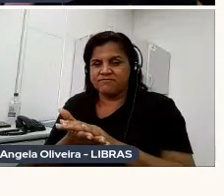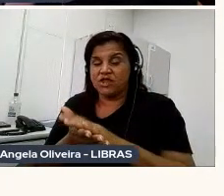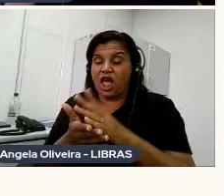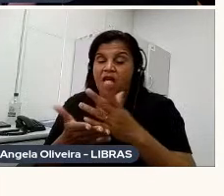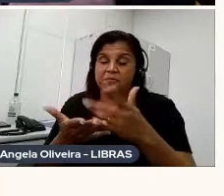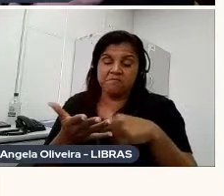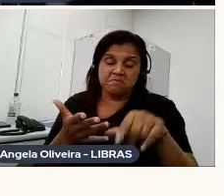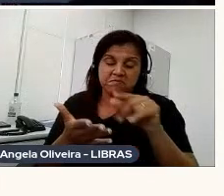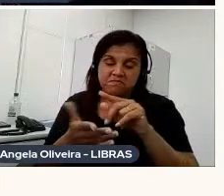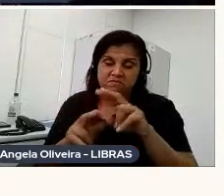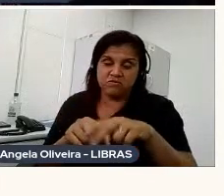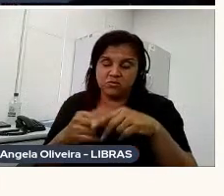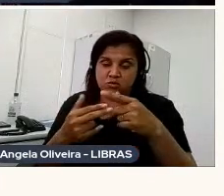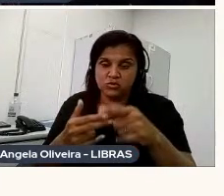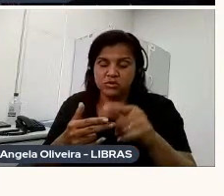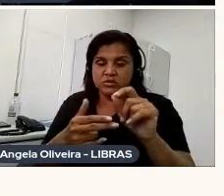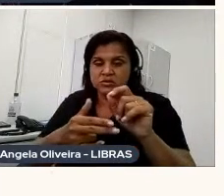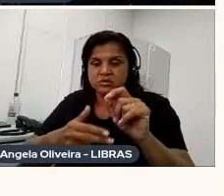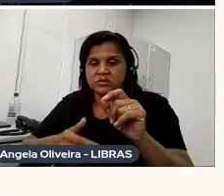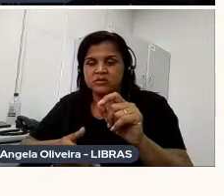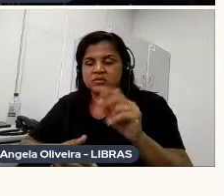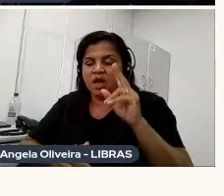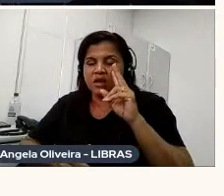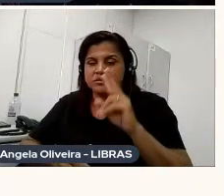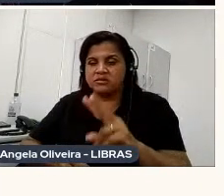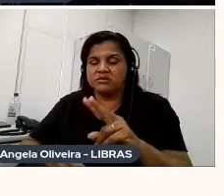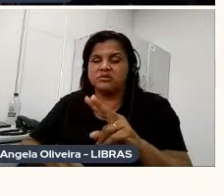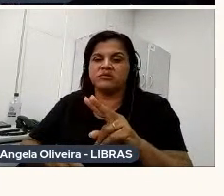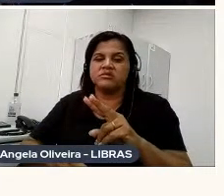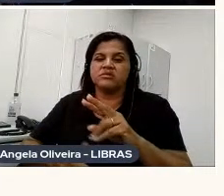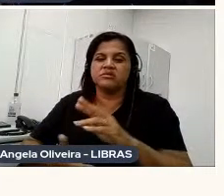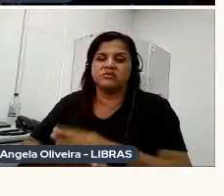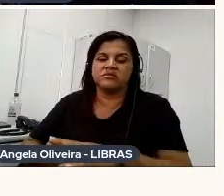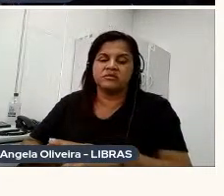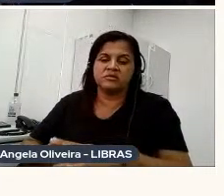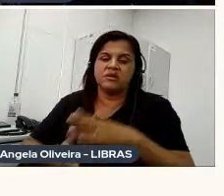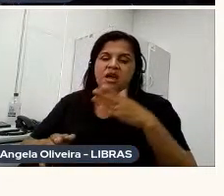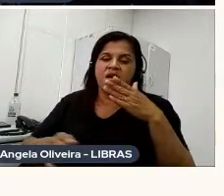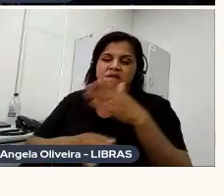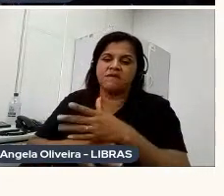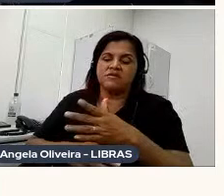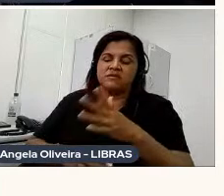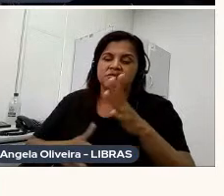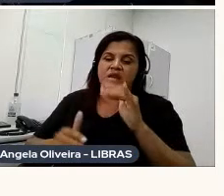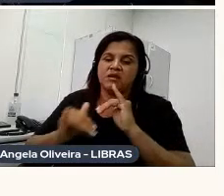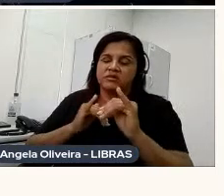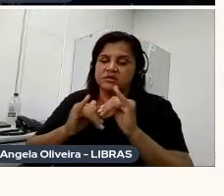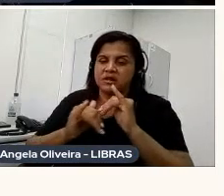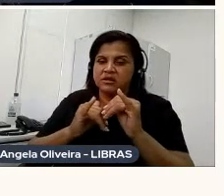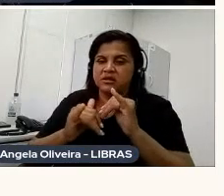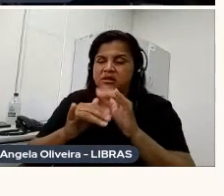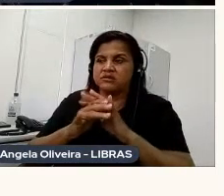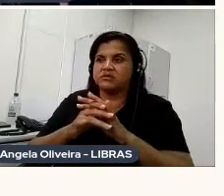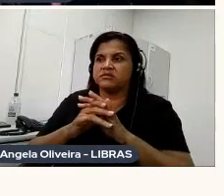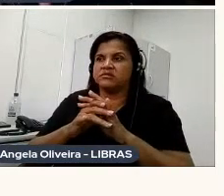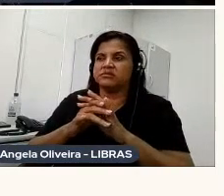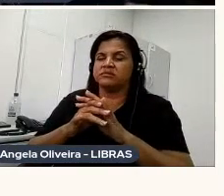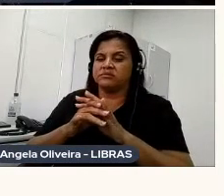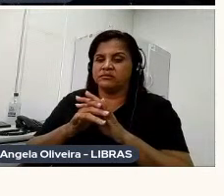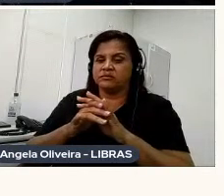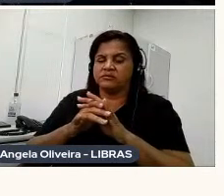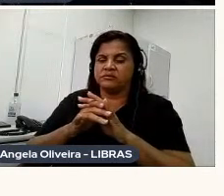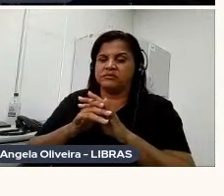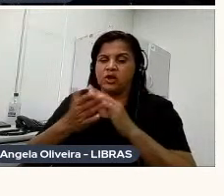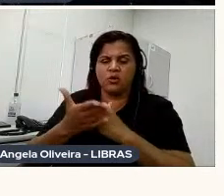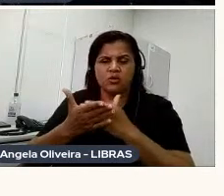quem não assistiu é fácil de acessar pela internet, e eu comecei a investigar,